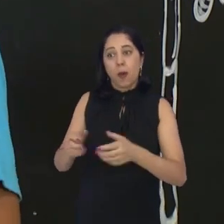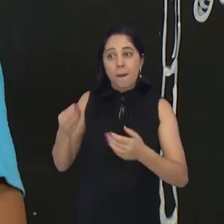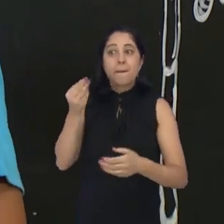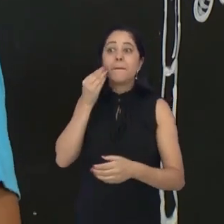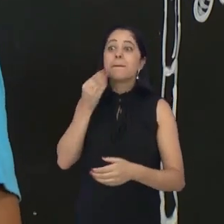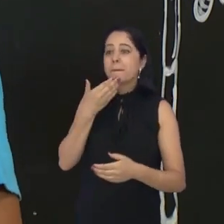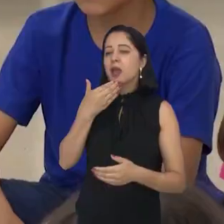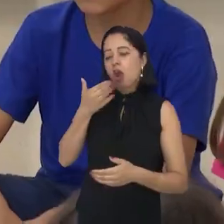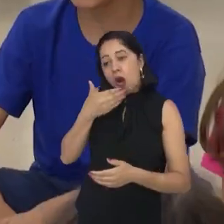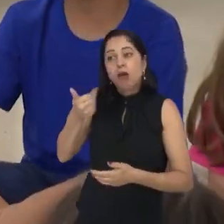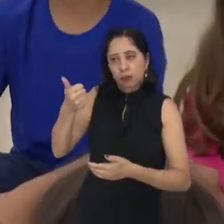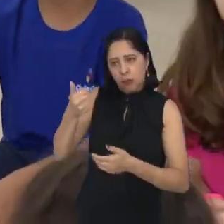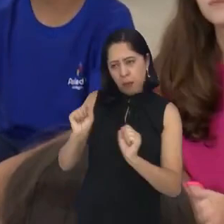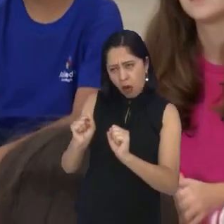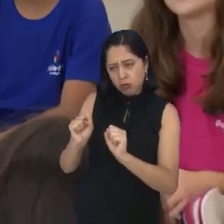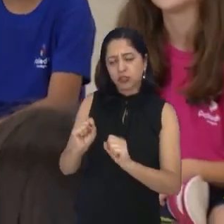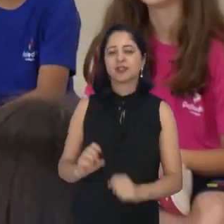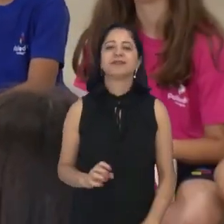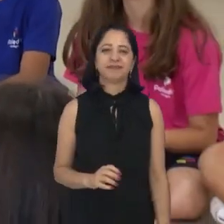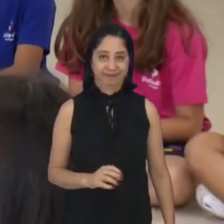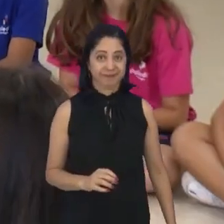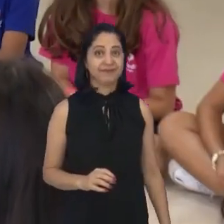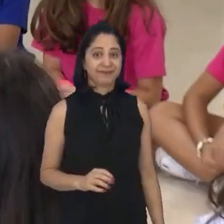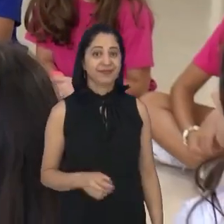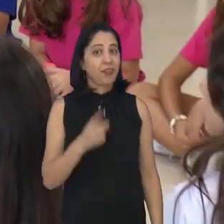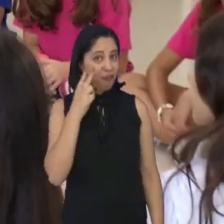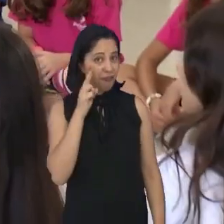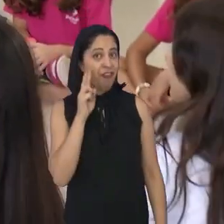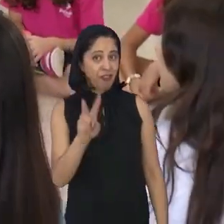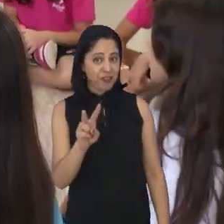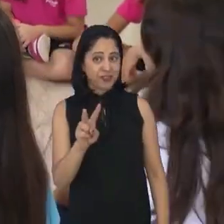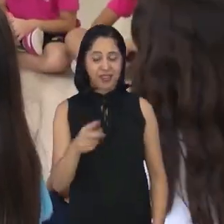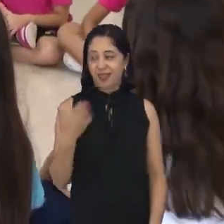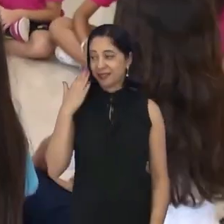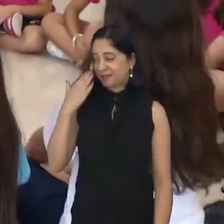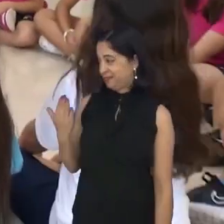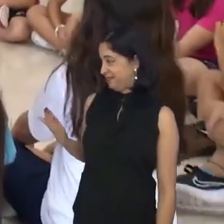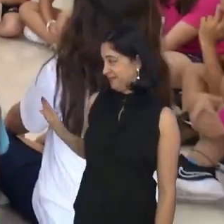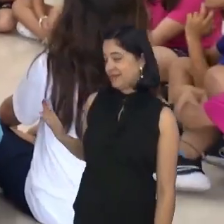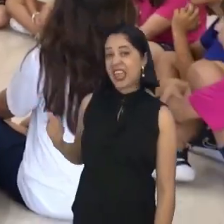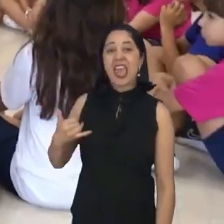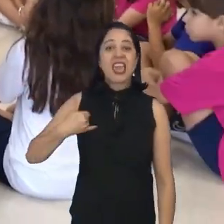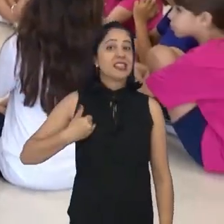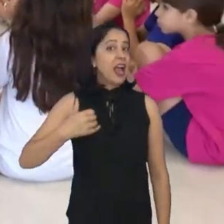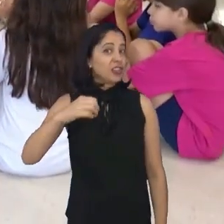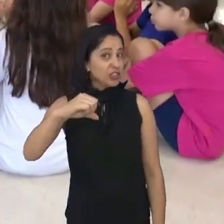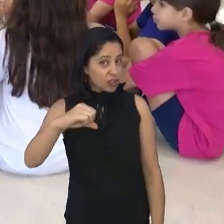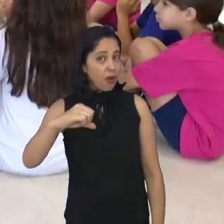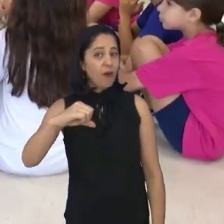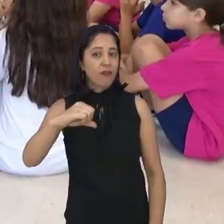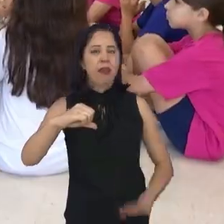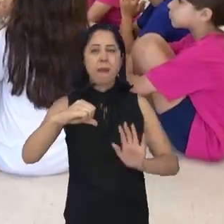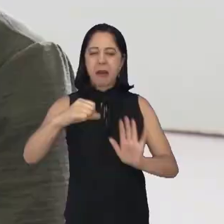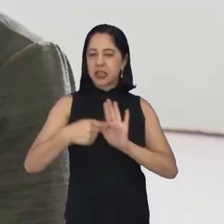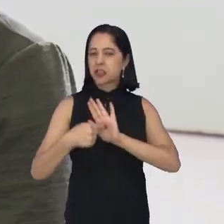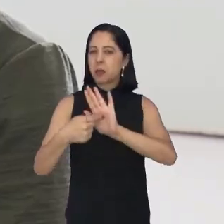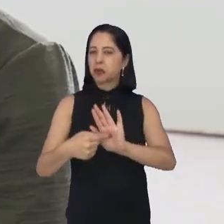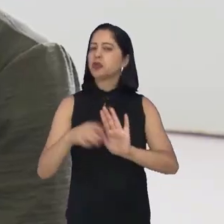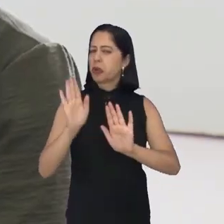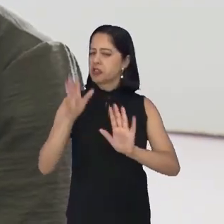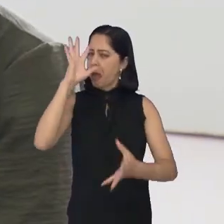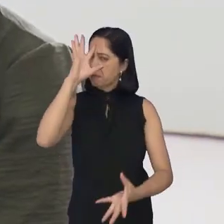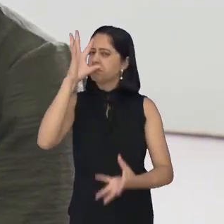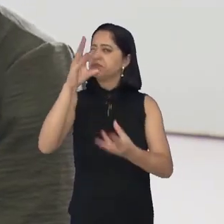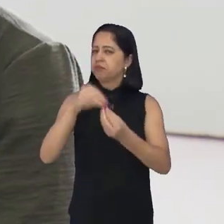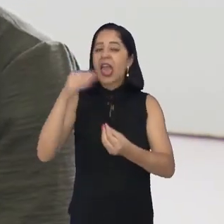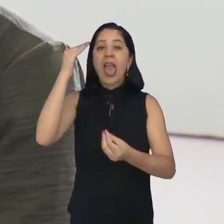tentar melhorar isso? Pois é, viu gente? Essa galerinha aqui tem só nove anos, mas já mostra que tem muito entendimento